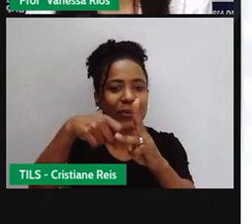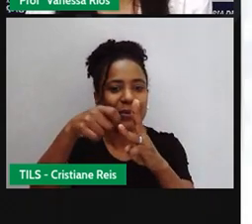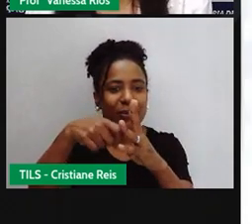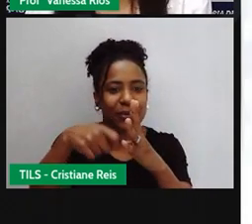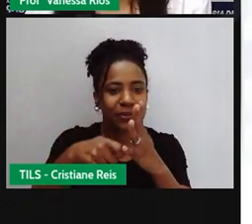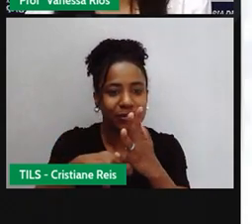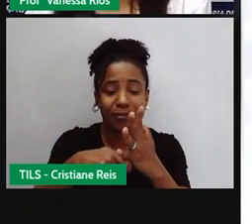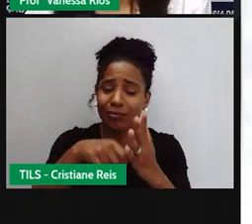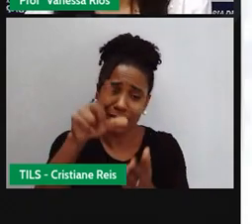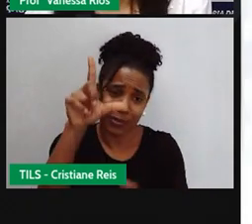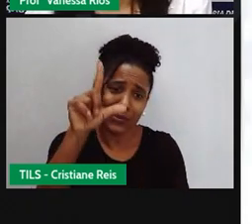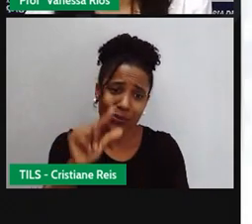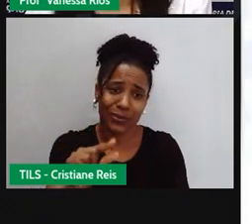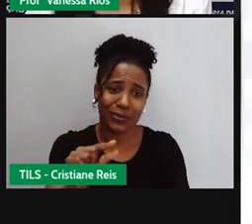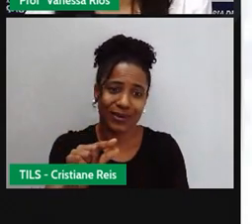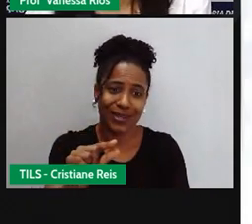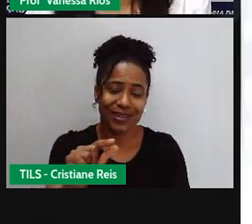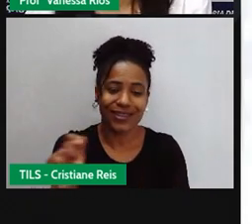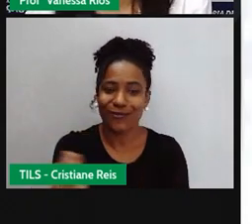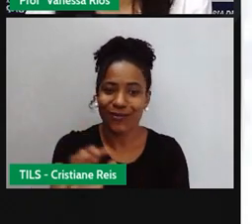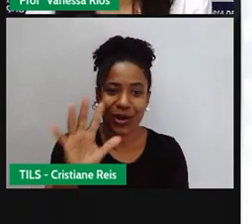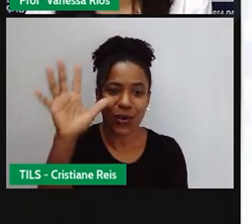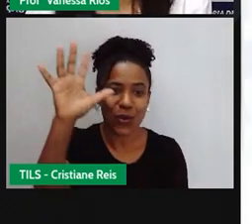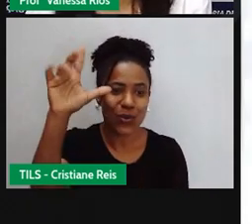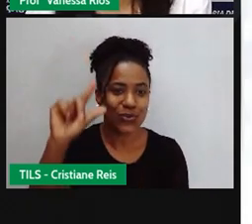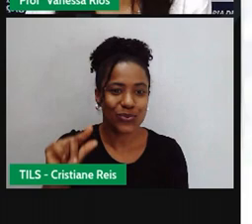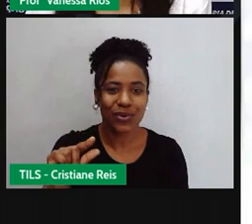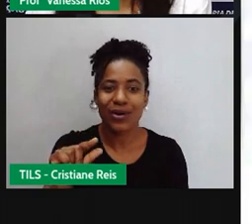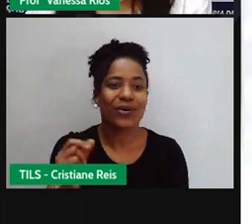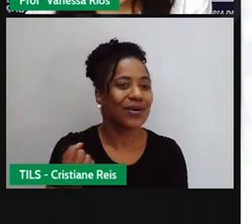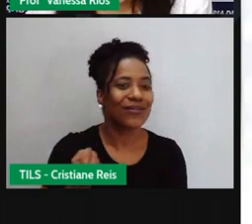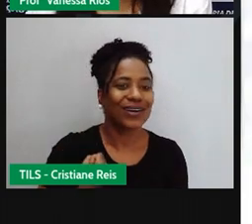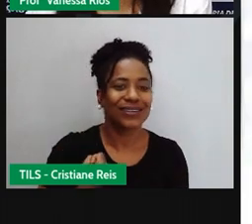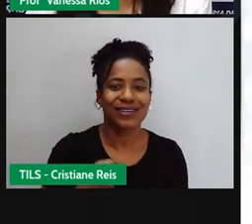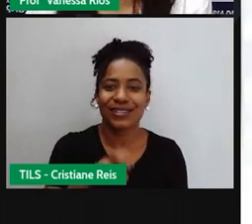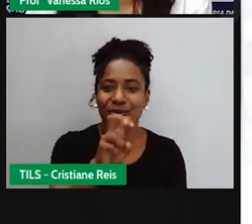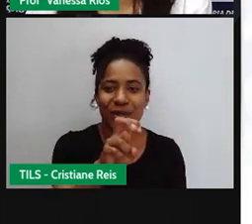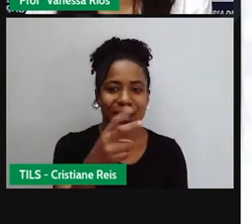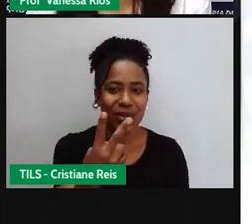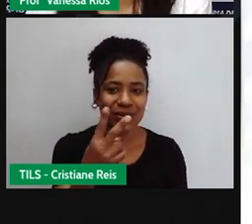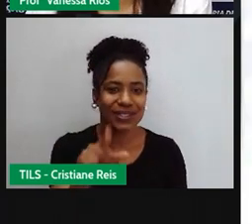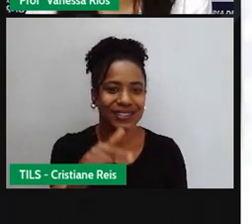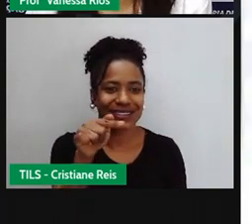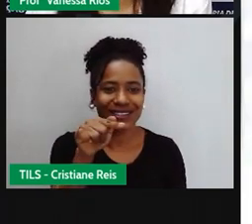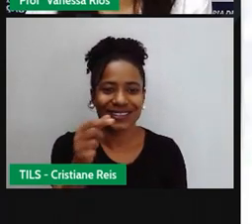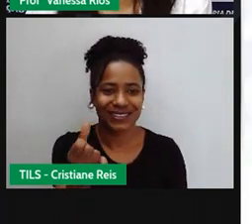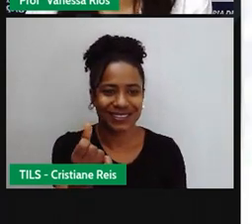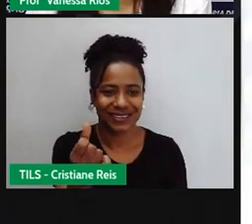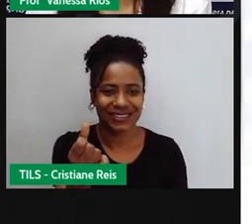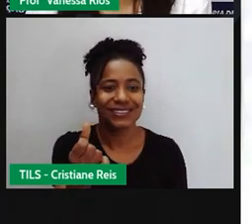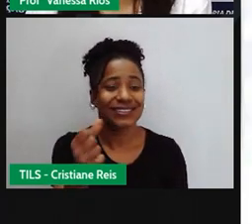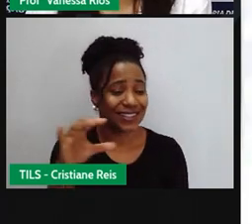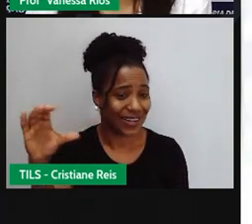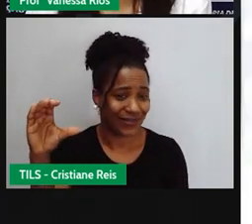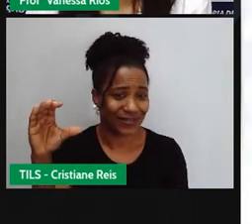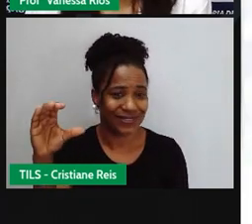pagou-se menos. a conta veio aí R$ 52,76.